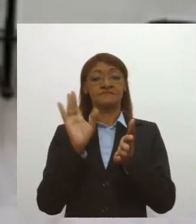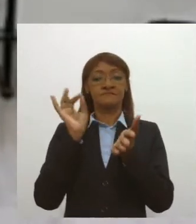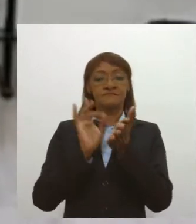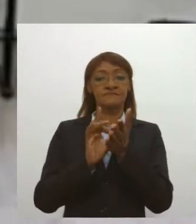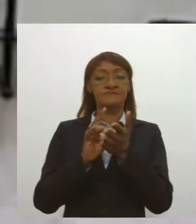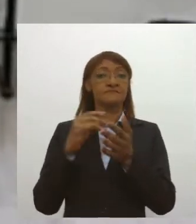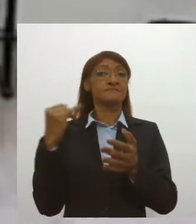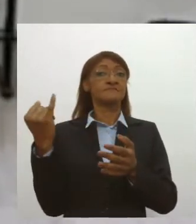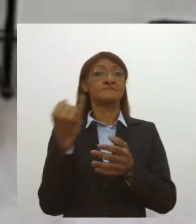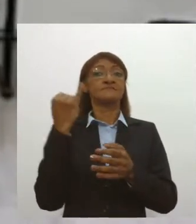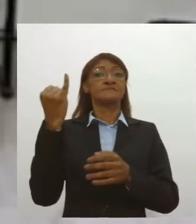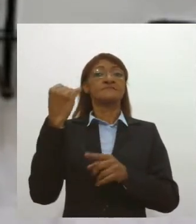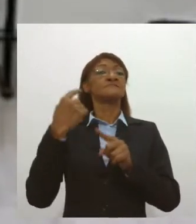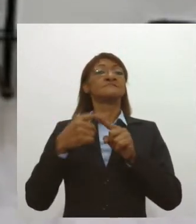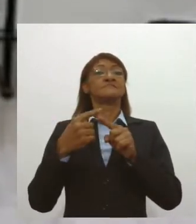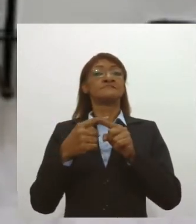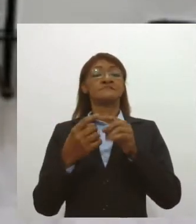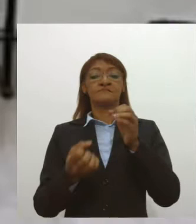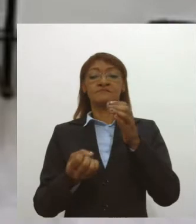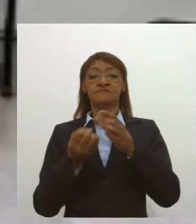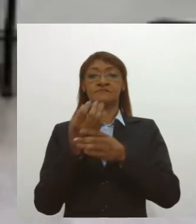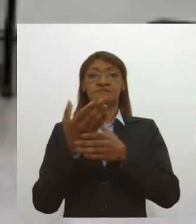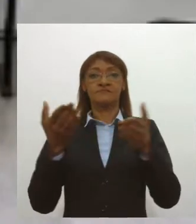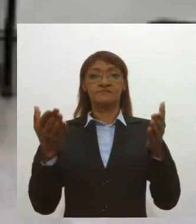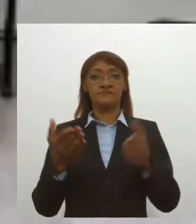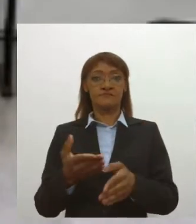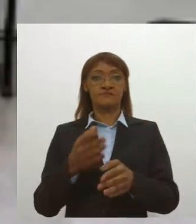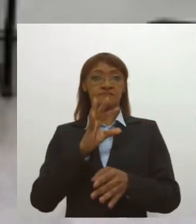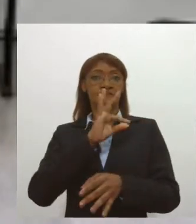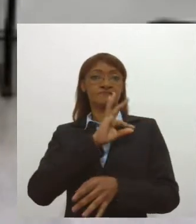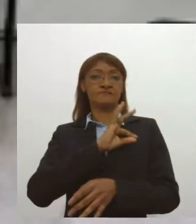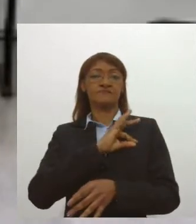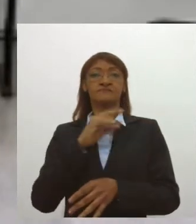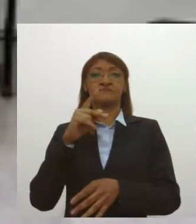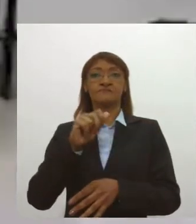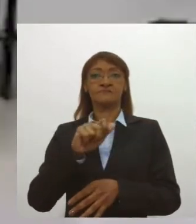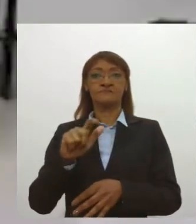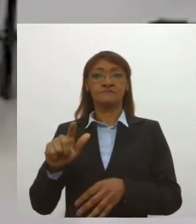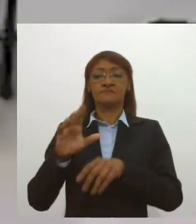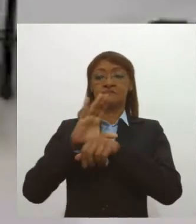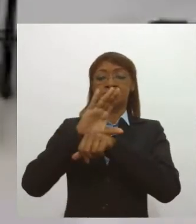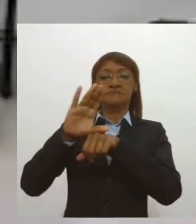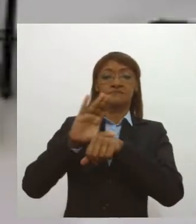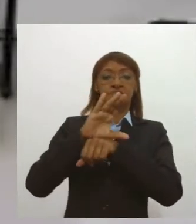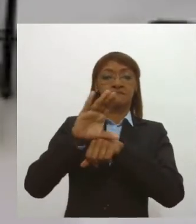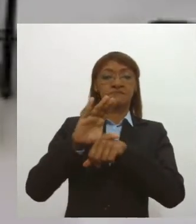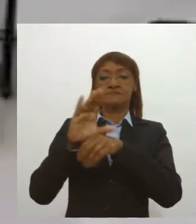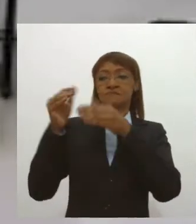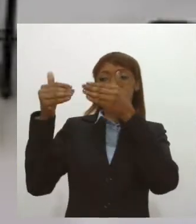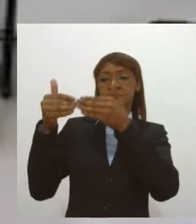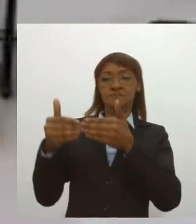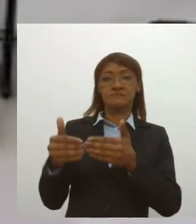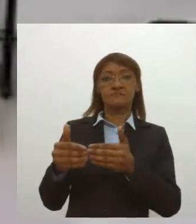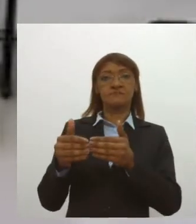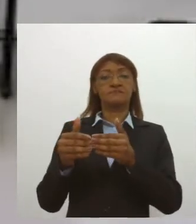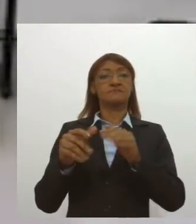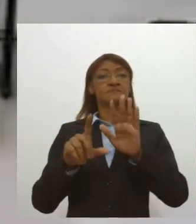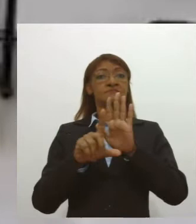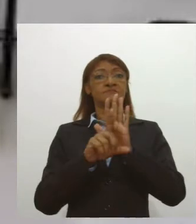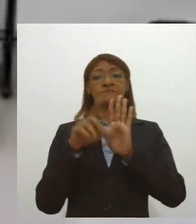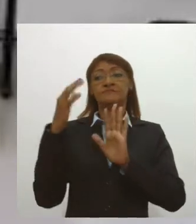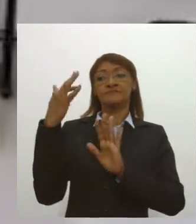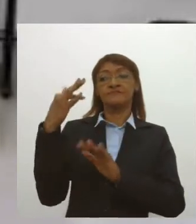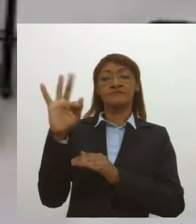importante porque ela cria a figura do policial penal na Constituição Sergipana, alinhando as nossas leis à Constituição Federal.